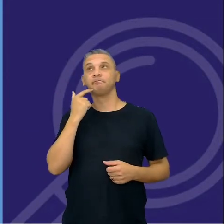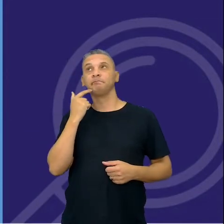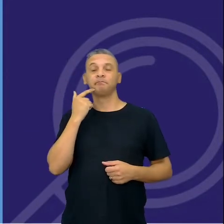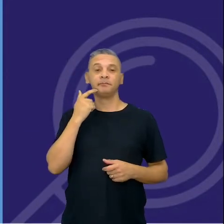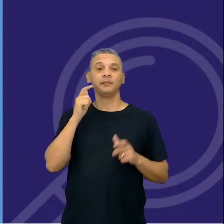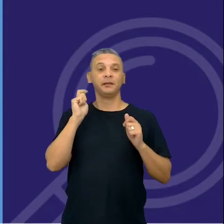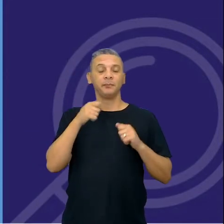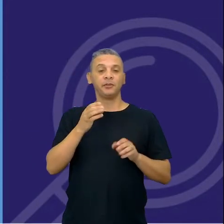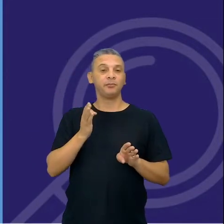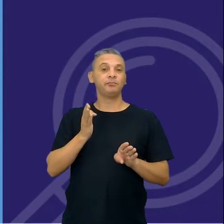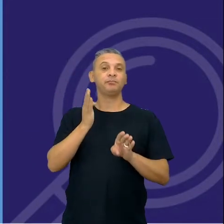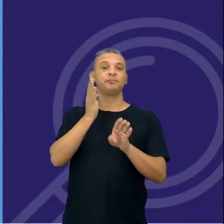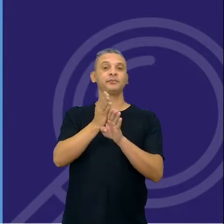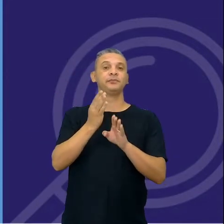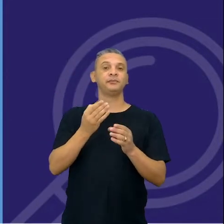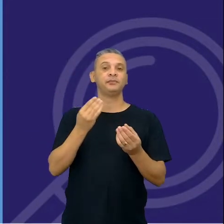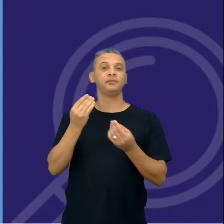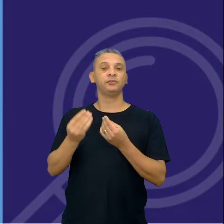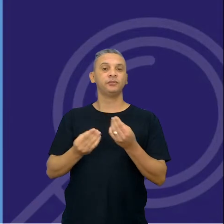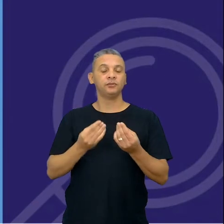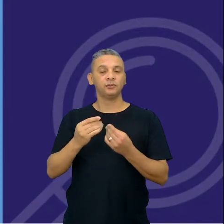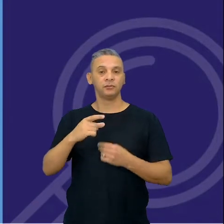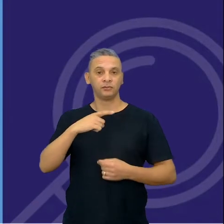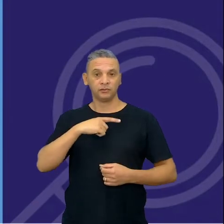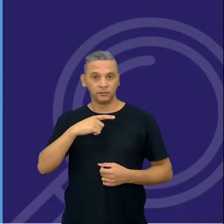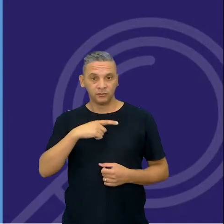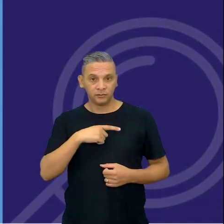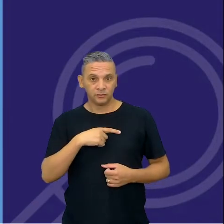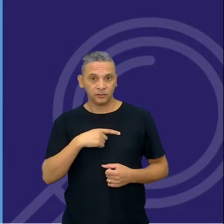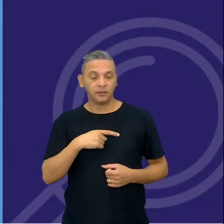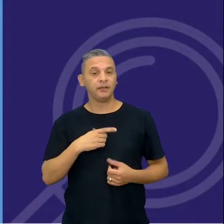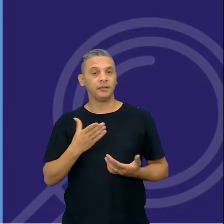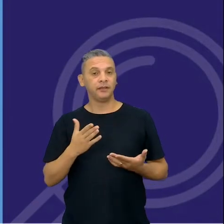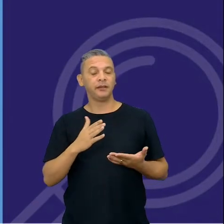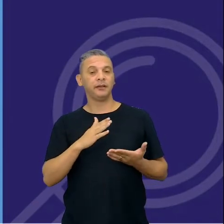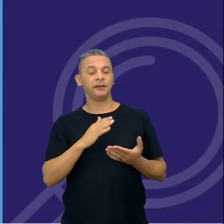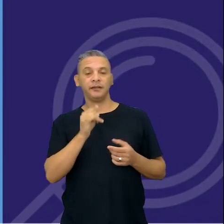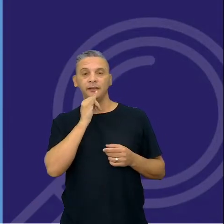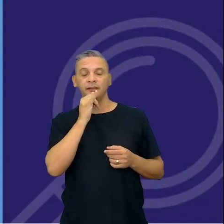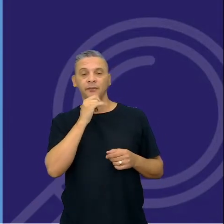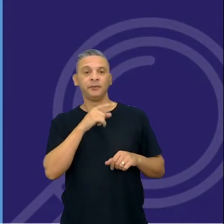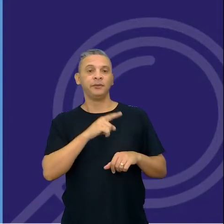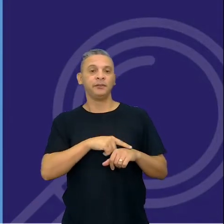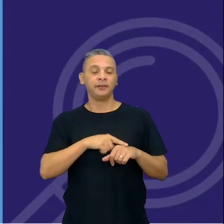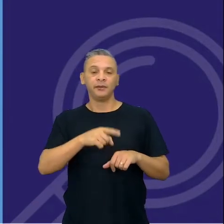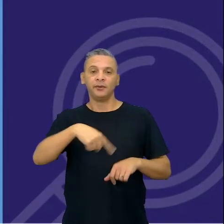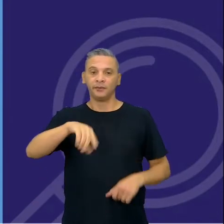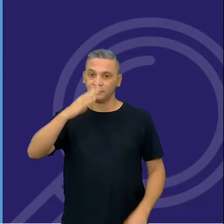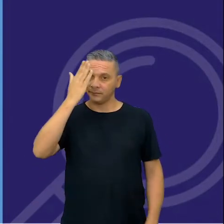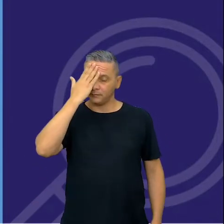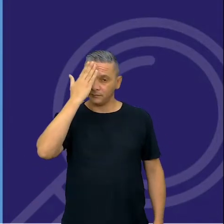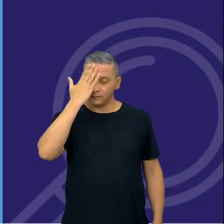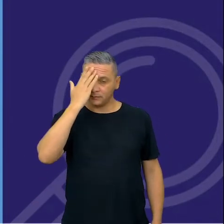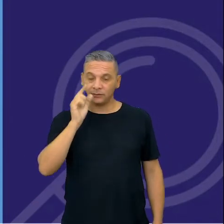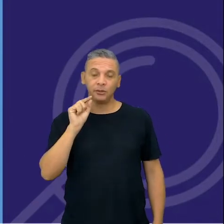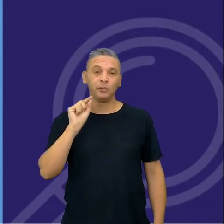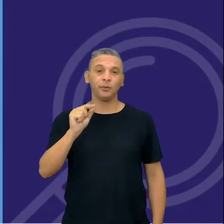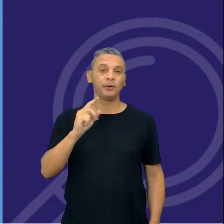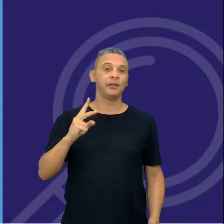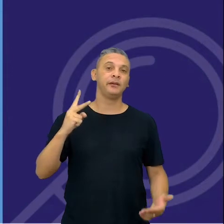tentar descobrir qual é a alternativa certa, eu gasto um certo tempo tentando entender o que que está